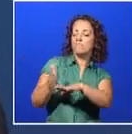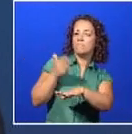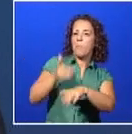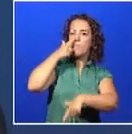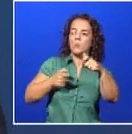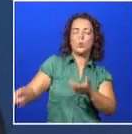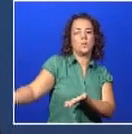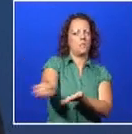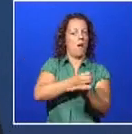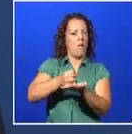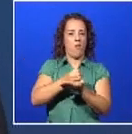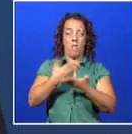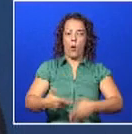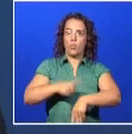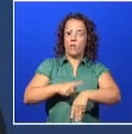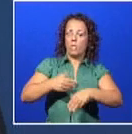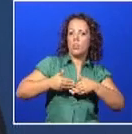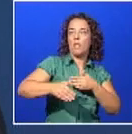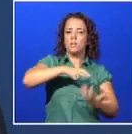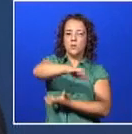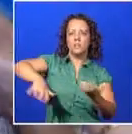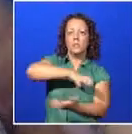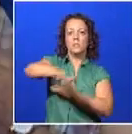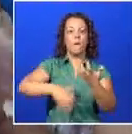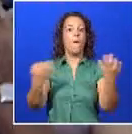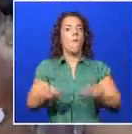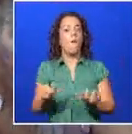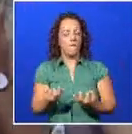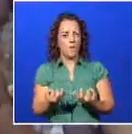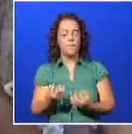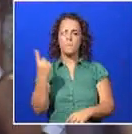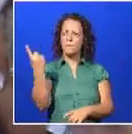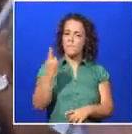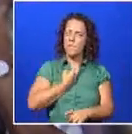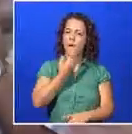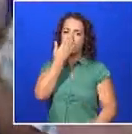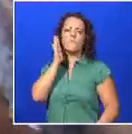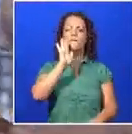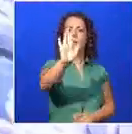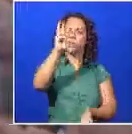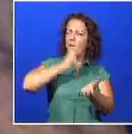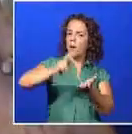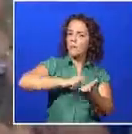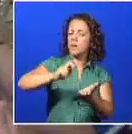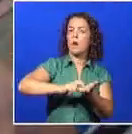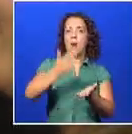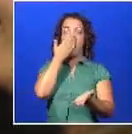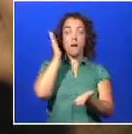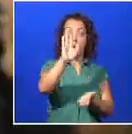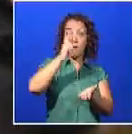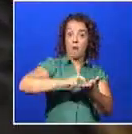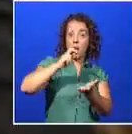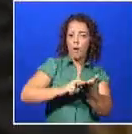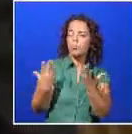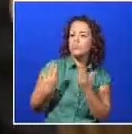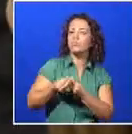para trás neste período de maior turbulência que vivemos. Temos de caminhar em frente. Temos de caminhar em frente